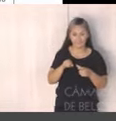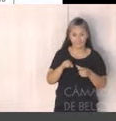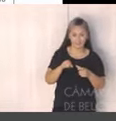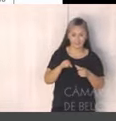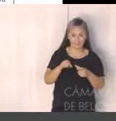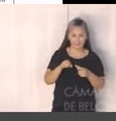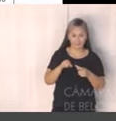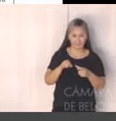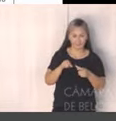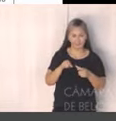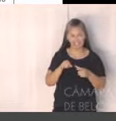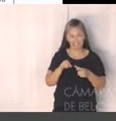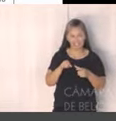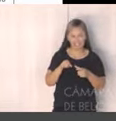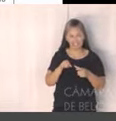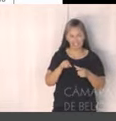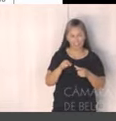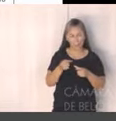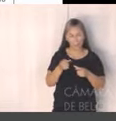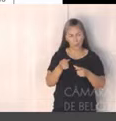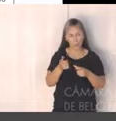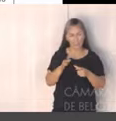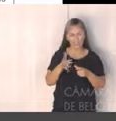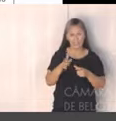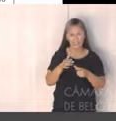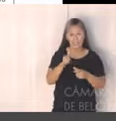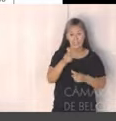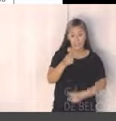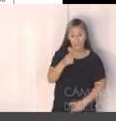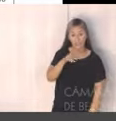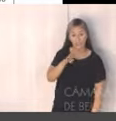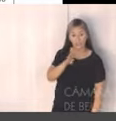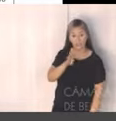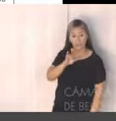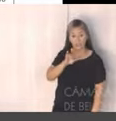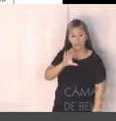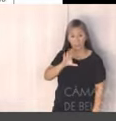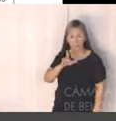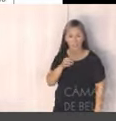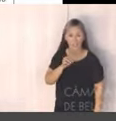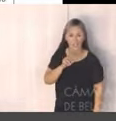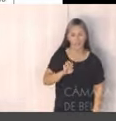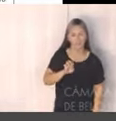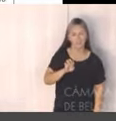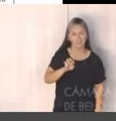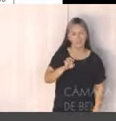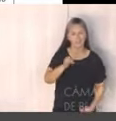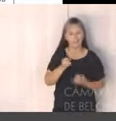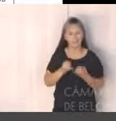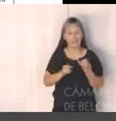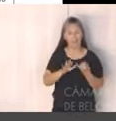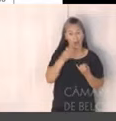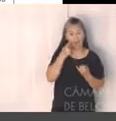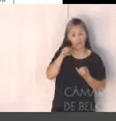E quase alcançamos aí na nossa projeção 7 bilhões e meio. Dentro dessas transferências correntes, nós